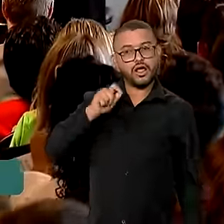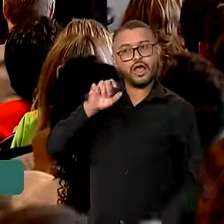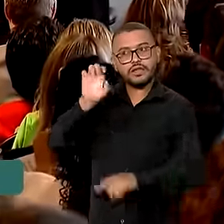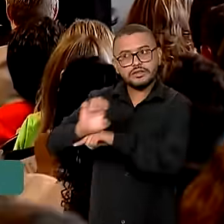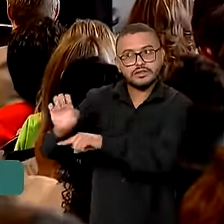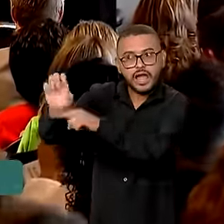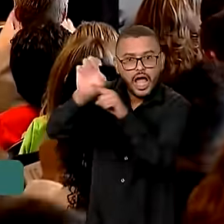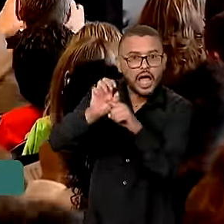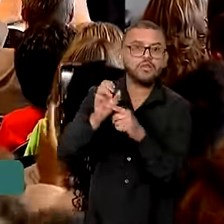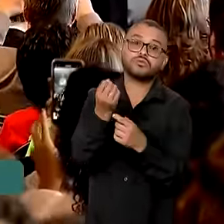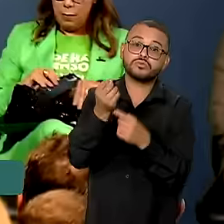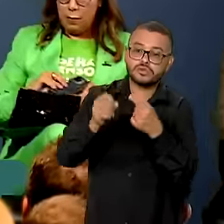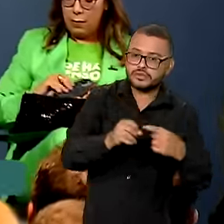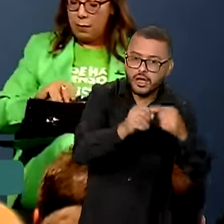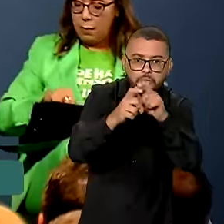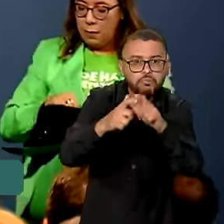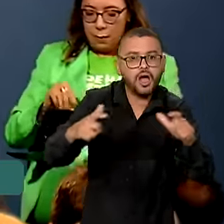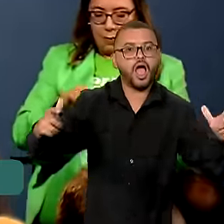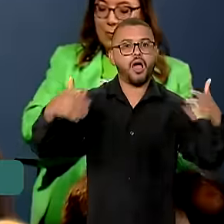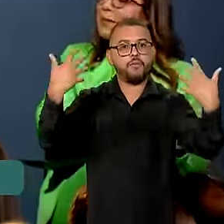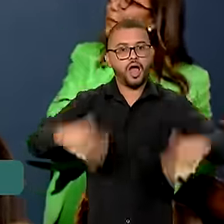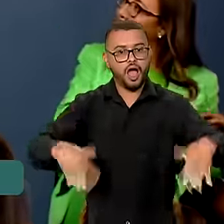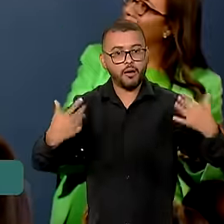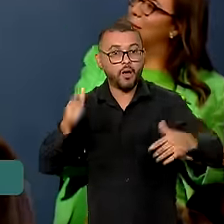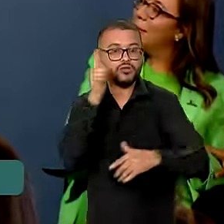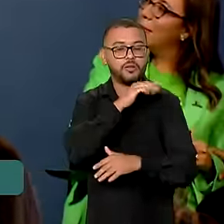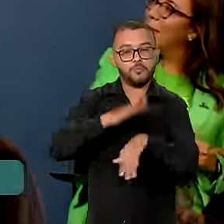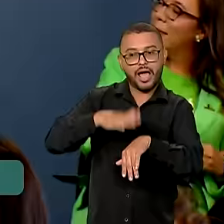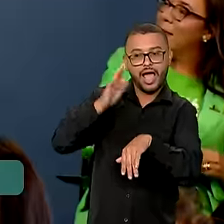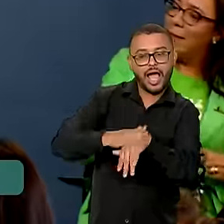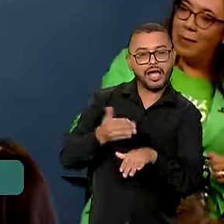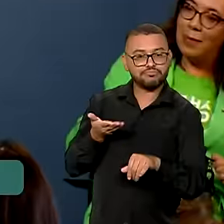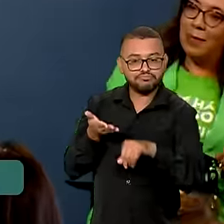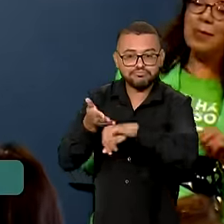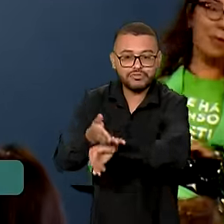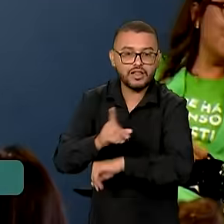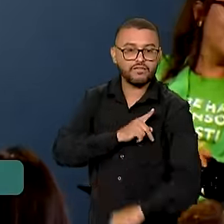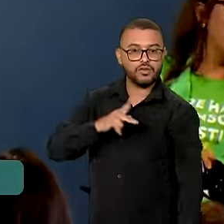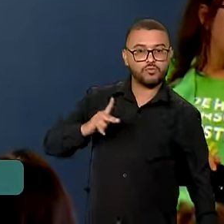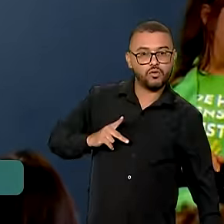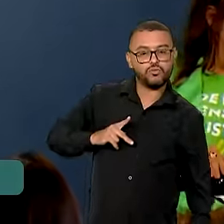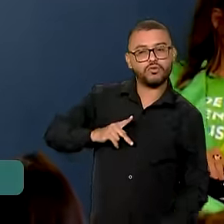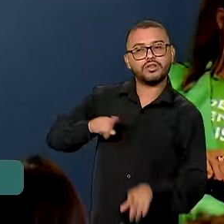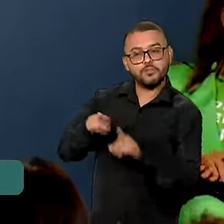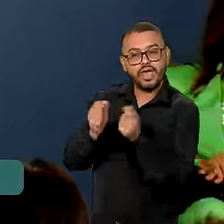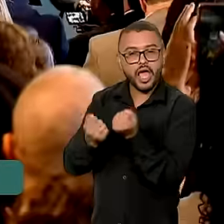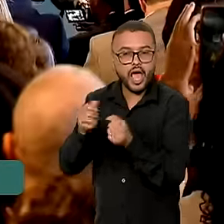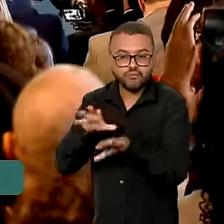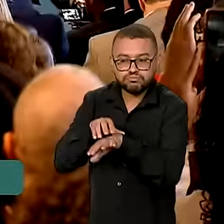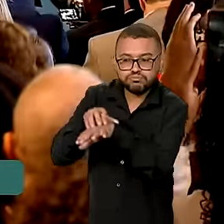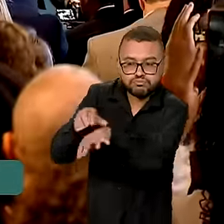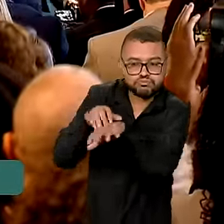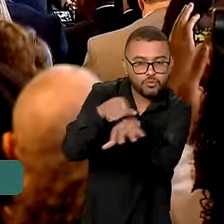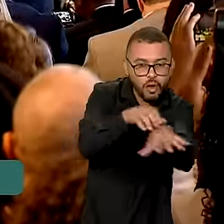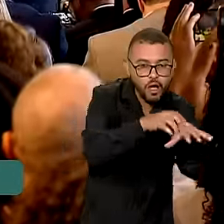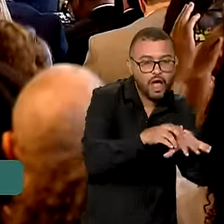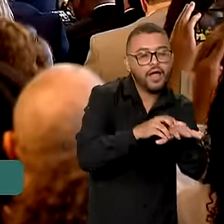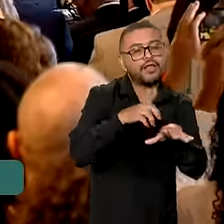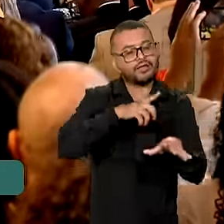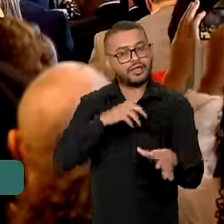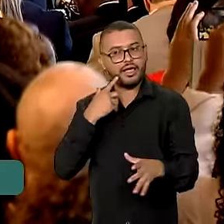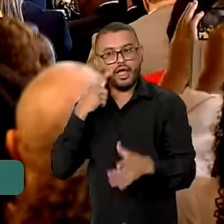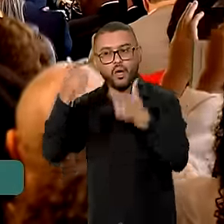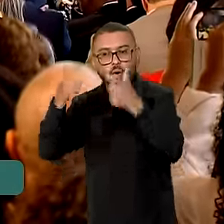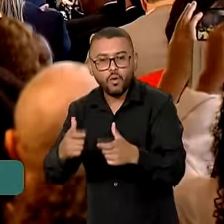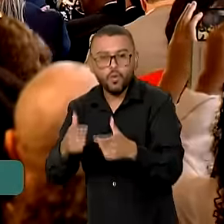estados e municípios e também vai ampliar os serviços das defensorias itinerantes, que atuarão em centros